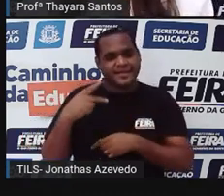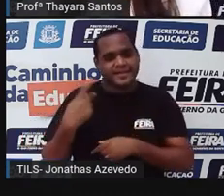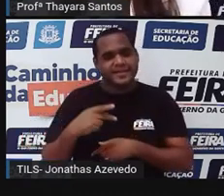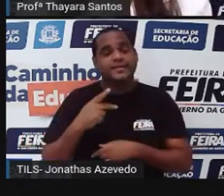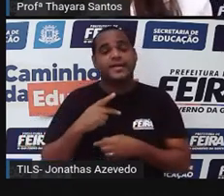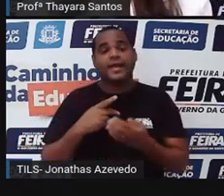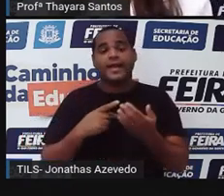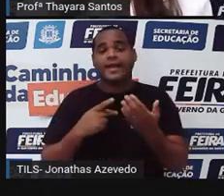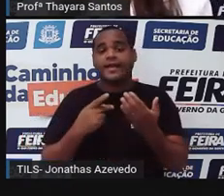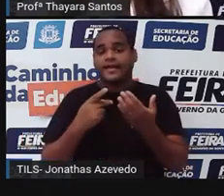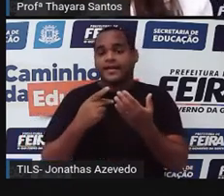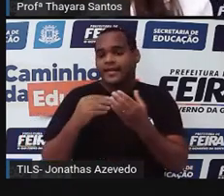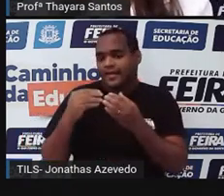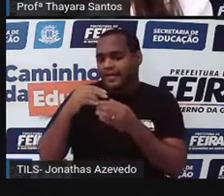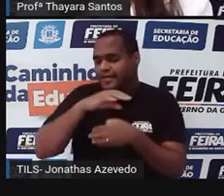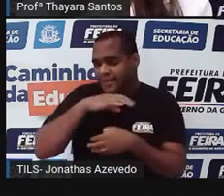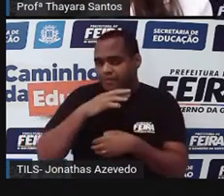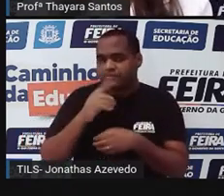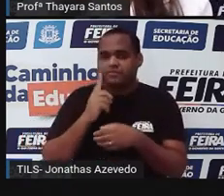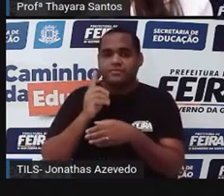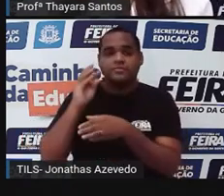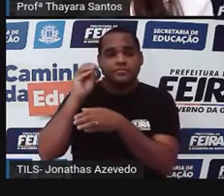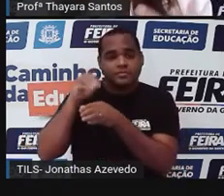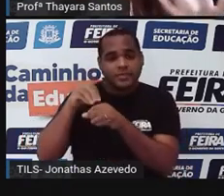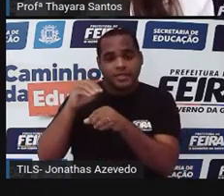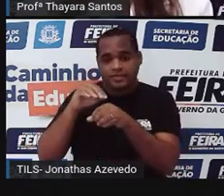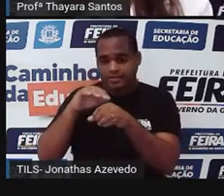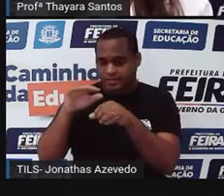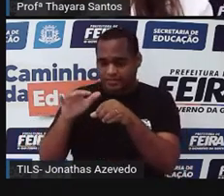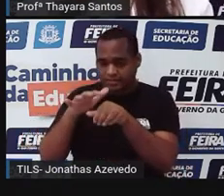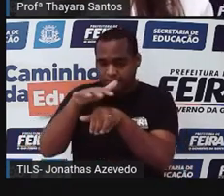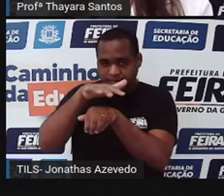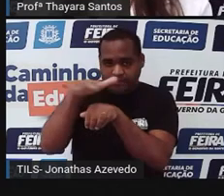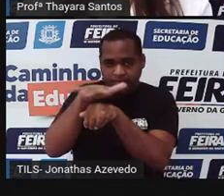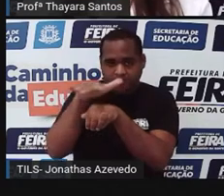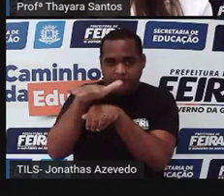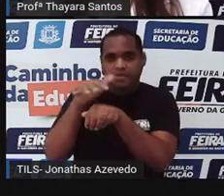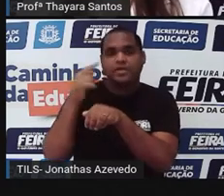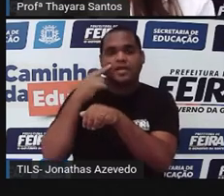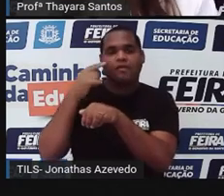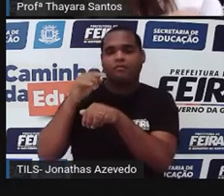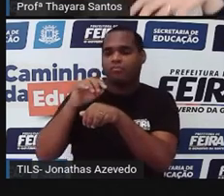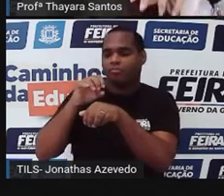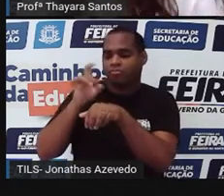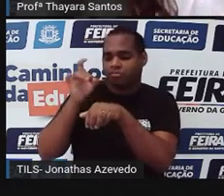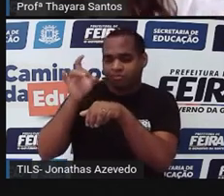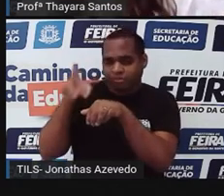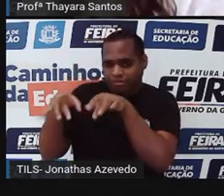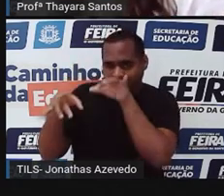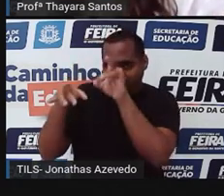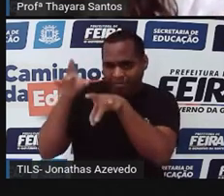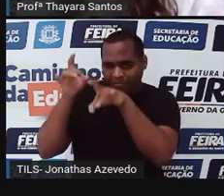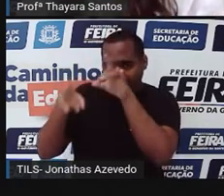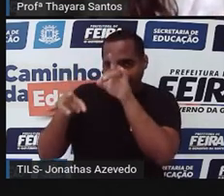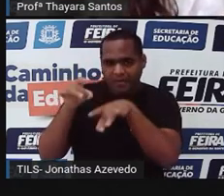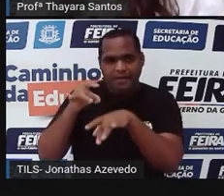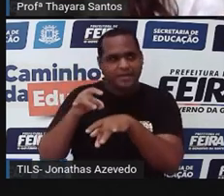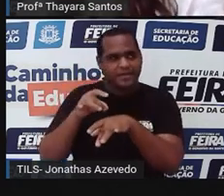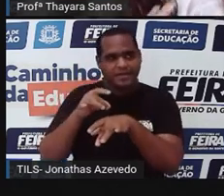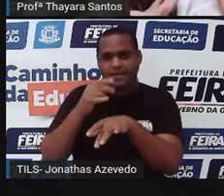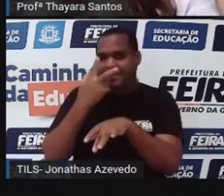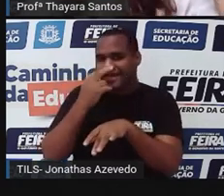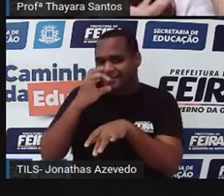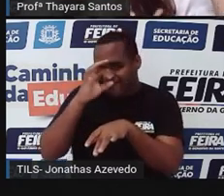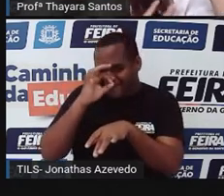de baixo deles, vai ter o, desculpa, na parte de cima vai ter o ânus aqui. Então o ânus ele fica voltado para a parte de cima